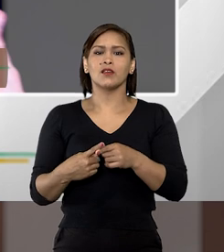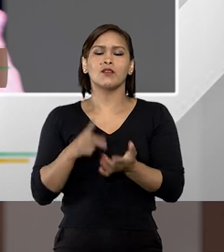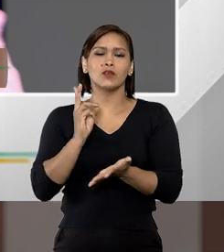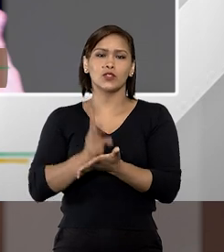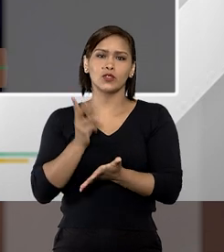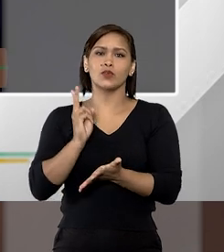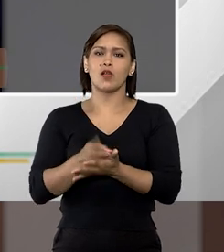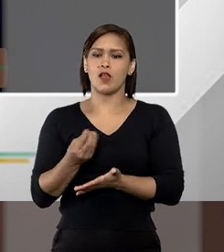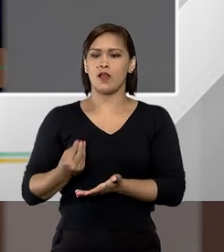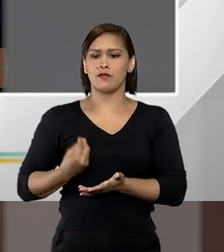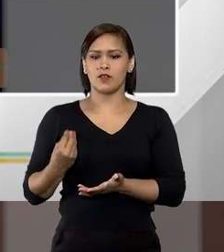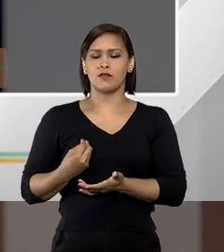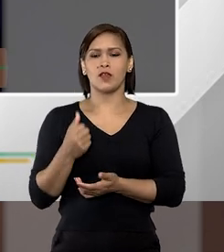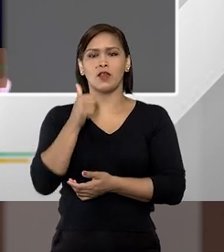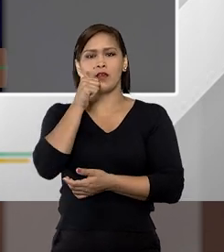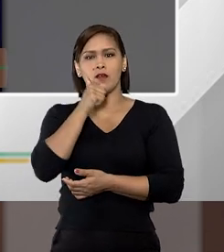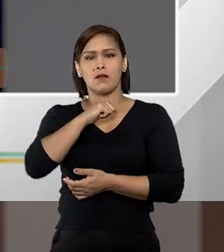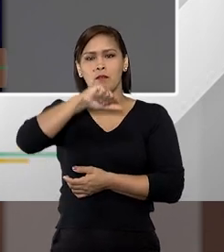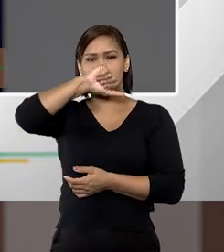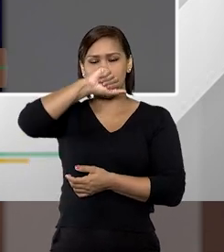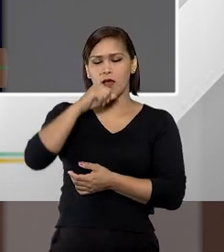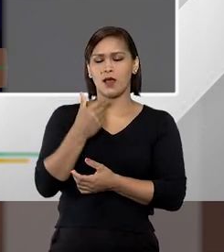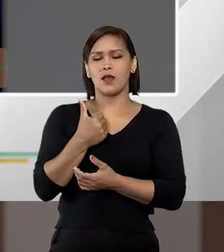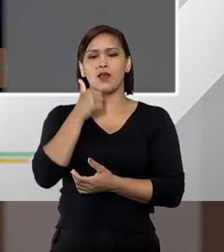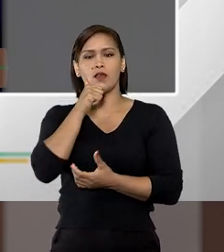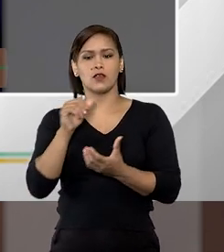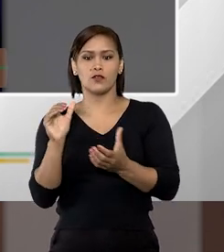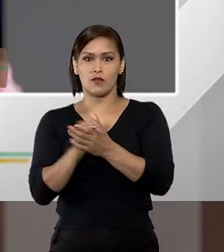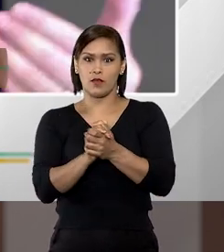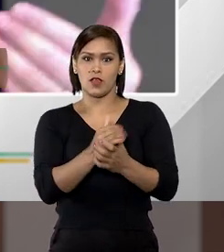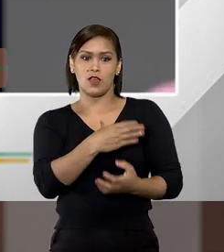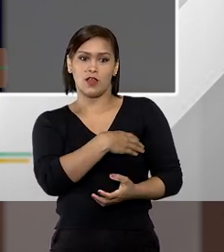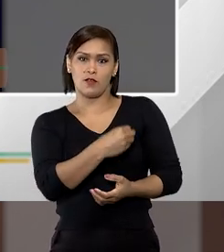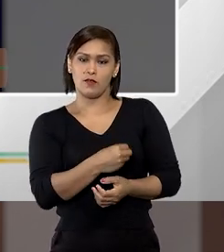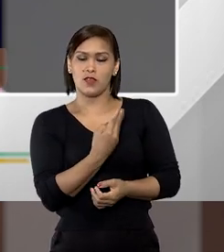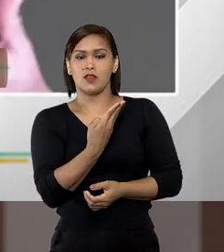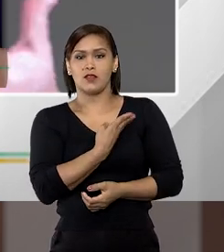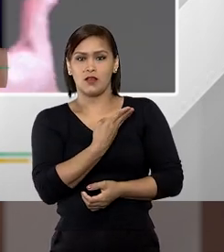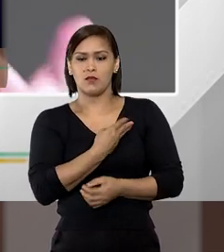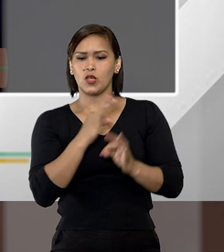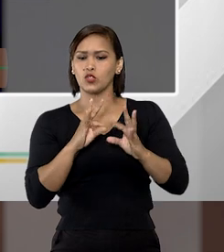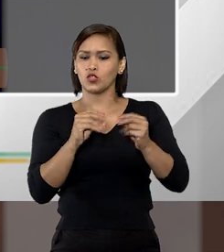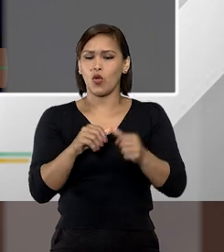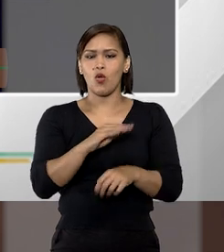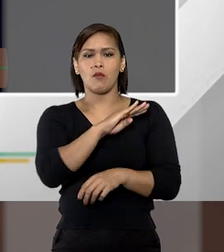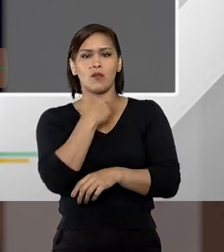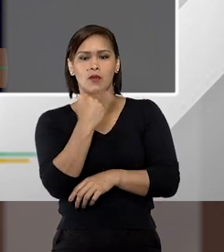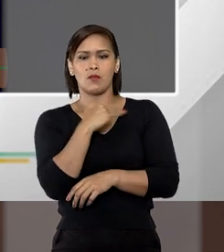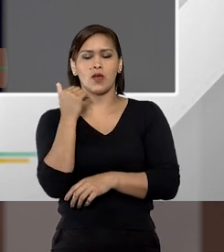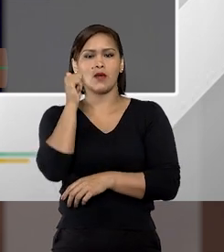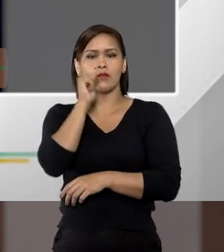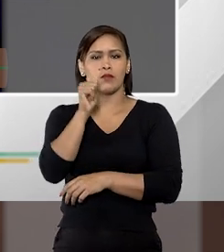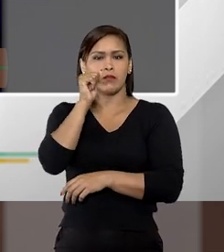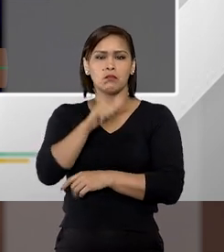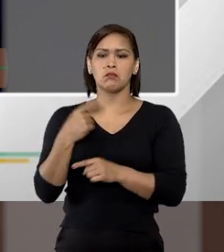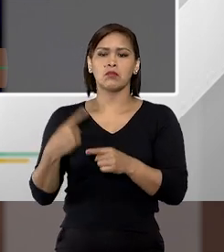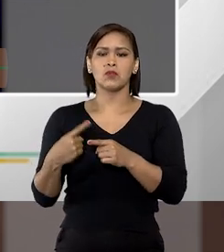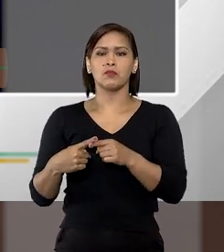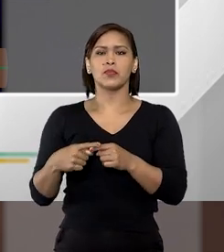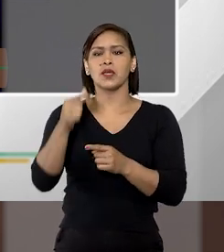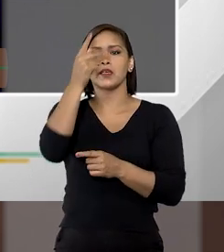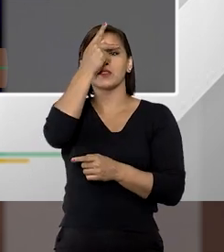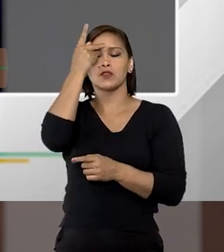a gente vai continuar vendo nossas mães, nossas esposas, nossas filhas, nossas amigas sendo mortas por pessoas que realmente,